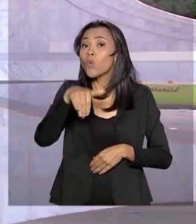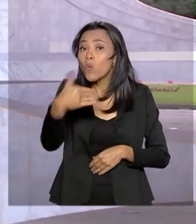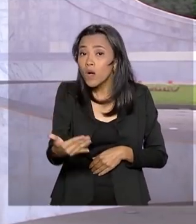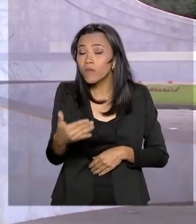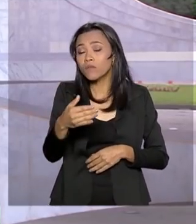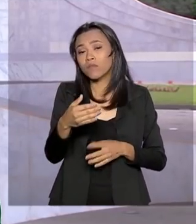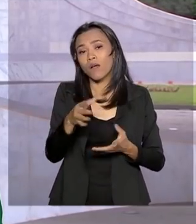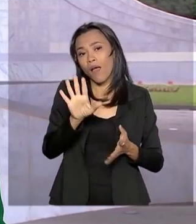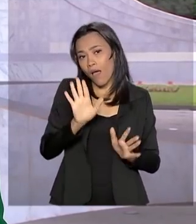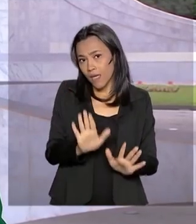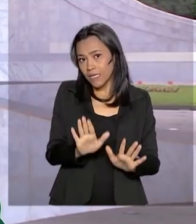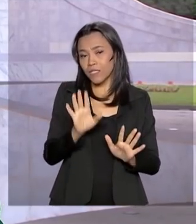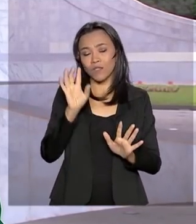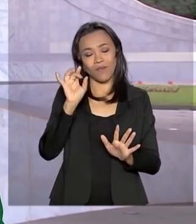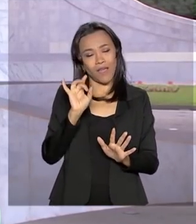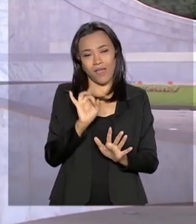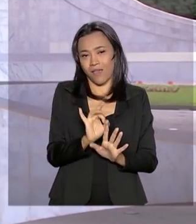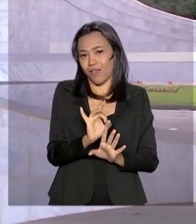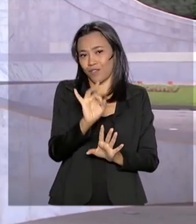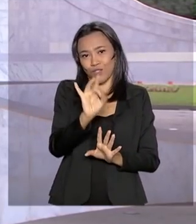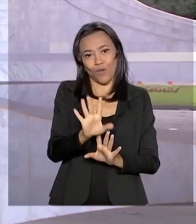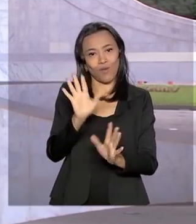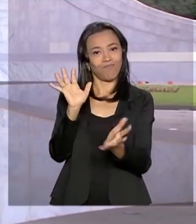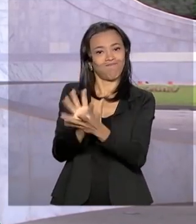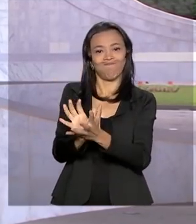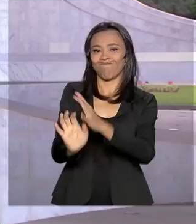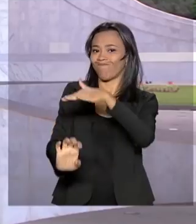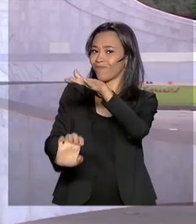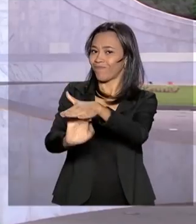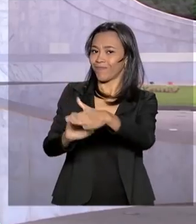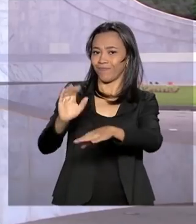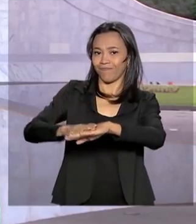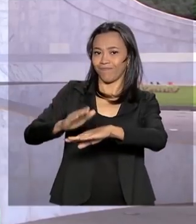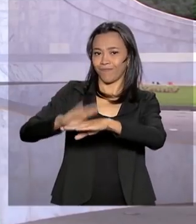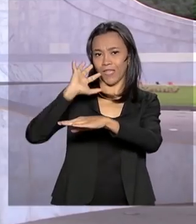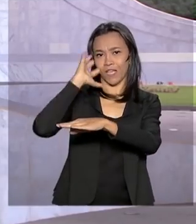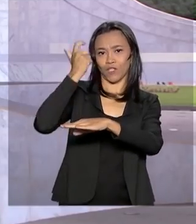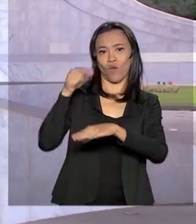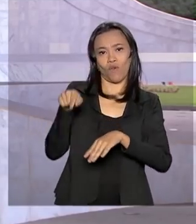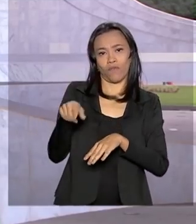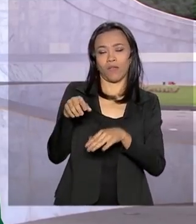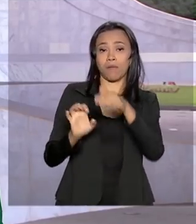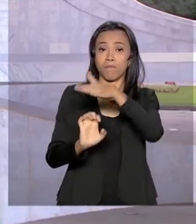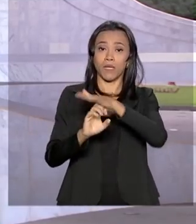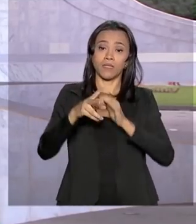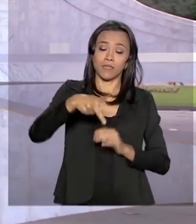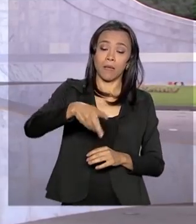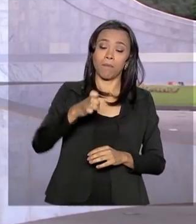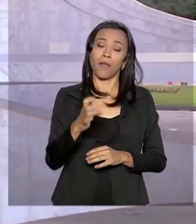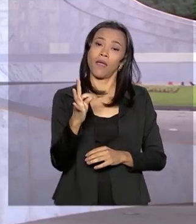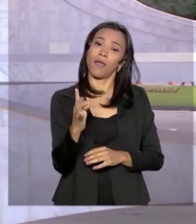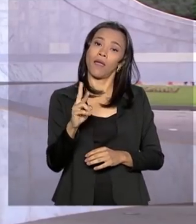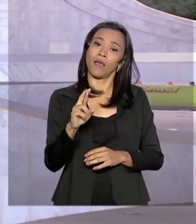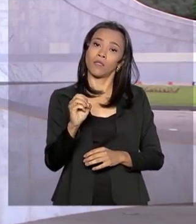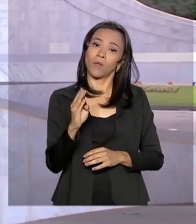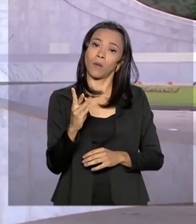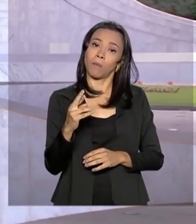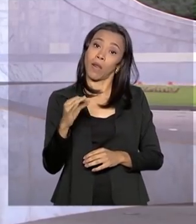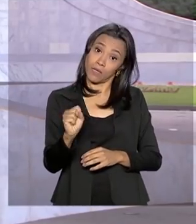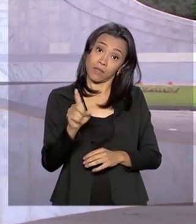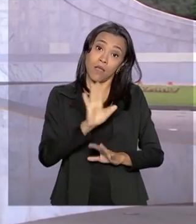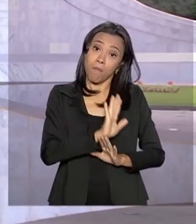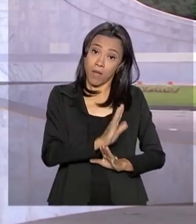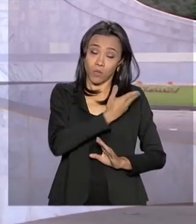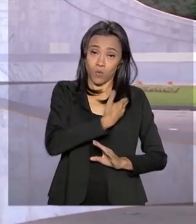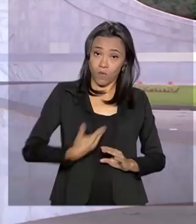aplicado é exclusiva da Petrobras. Já o ministro da Economia, Paulo Guedes, reiterou que no médio prazo o